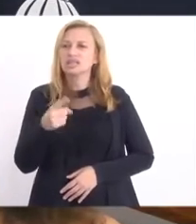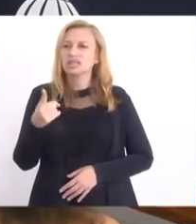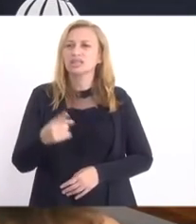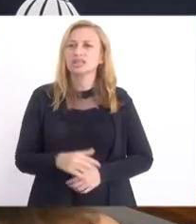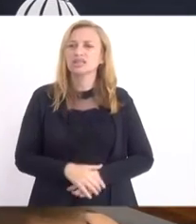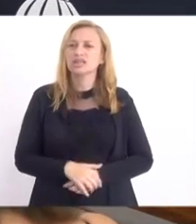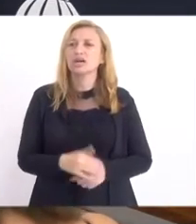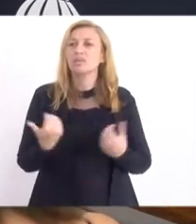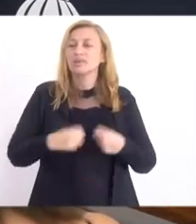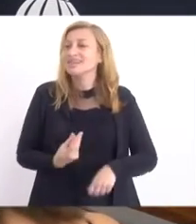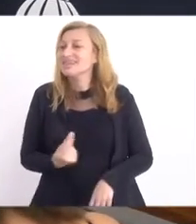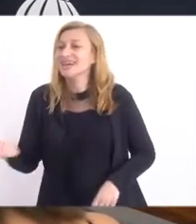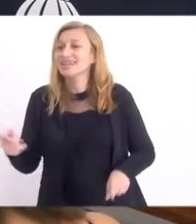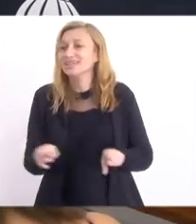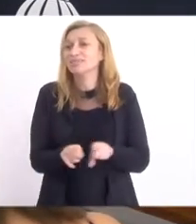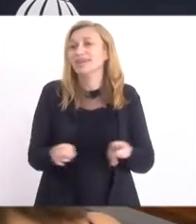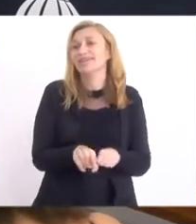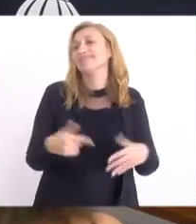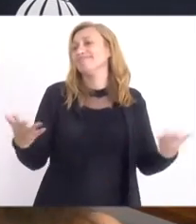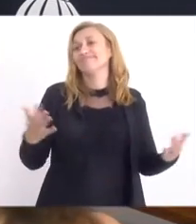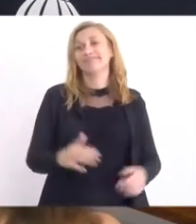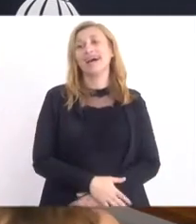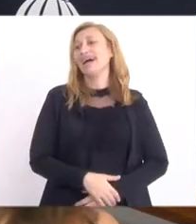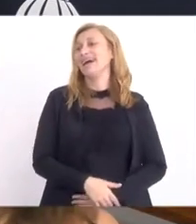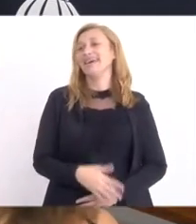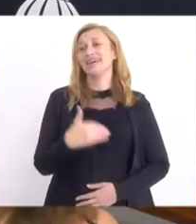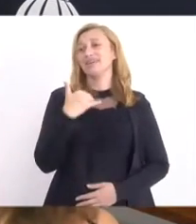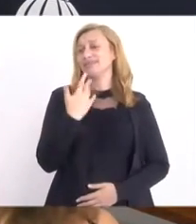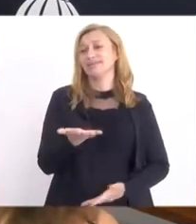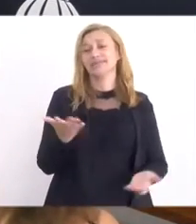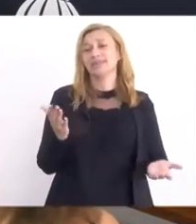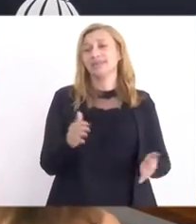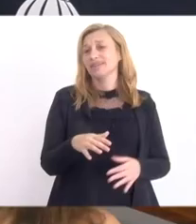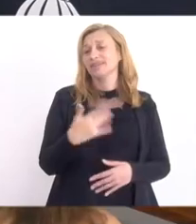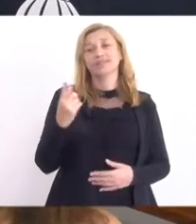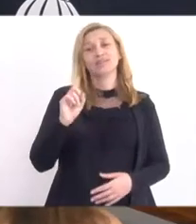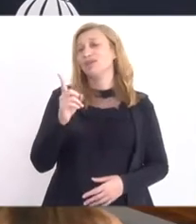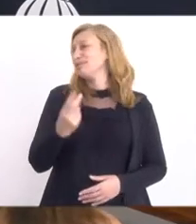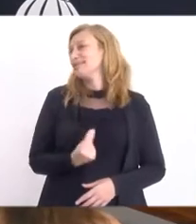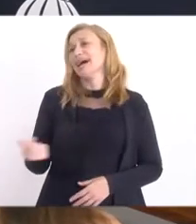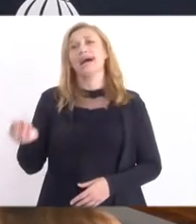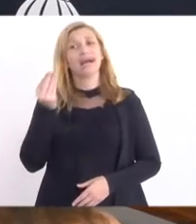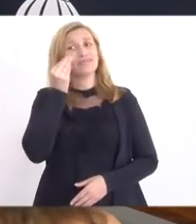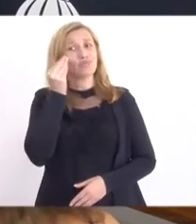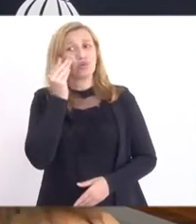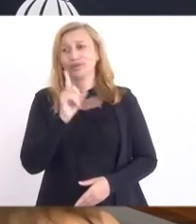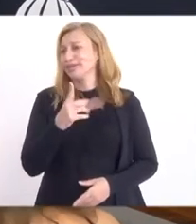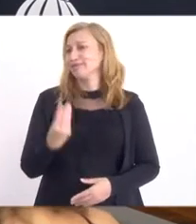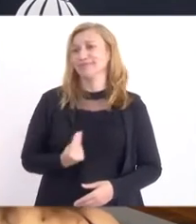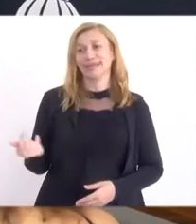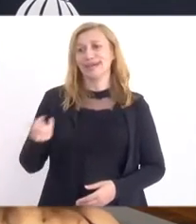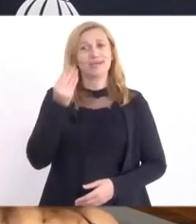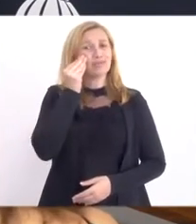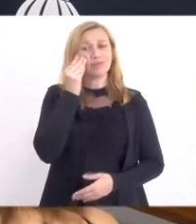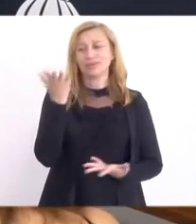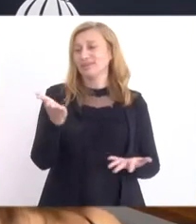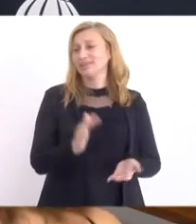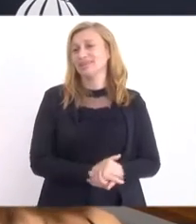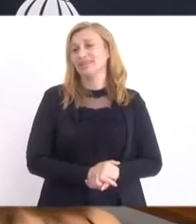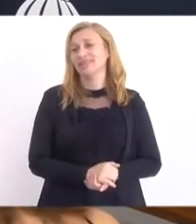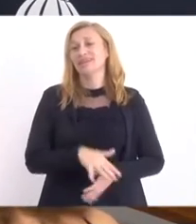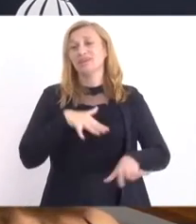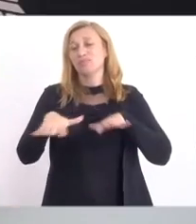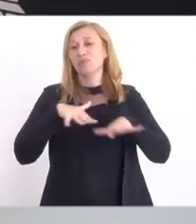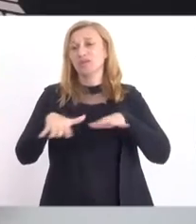É, eu vou ter que sair também. Vai ter que sair Ih, ferrou. Não sai não, Mônica. Não sai não. Vamos fazer um